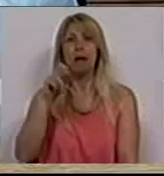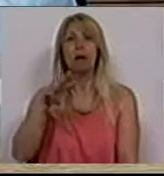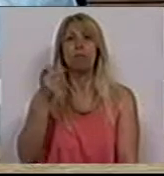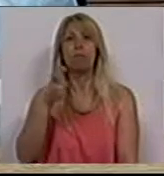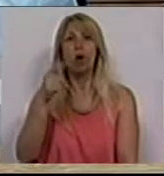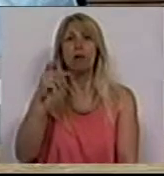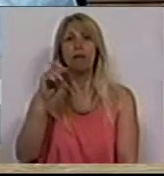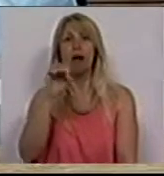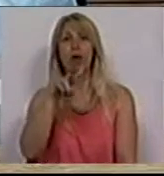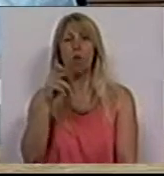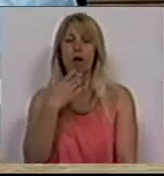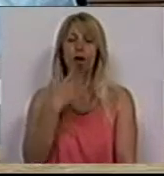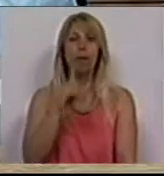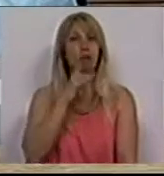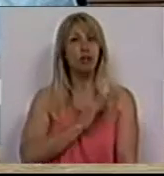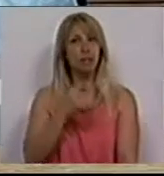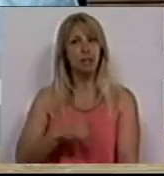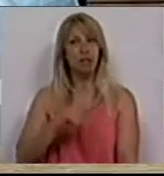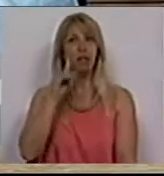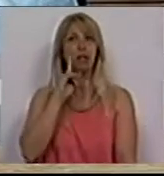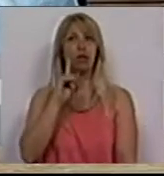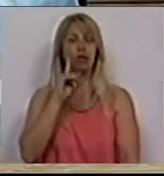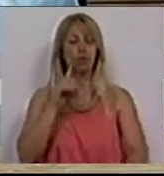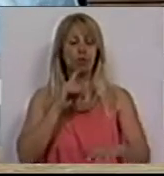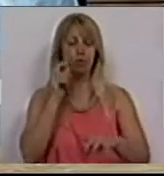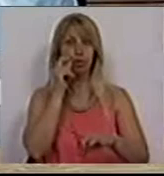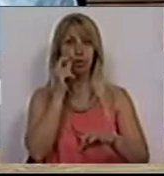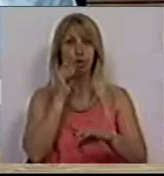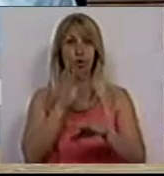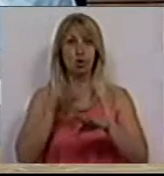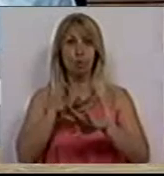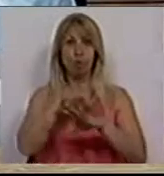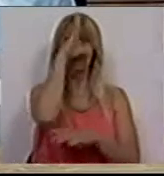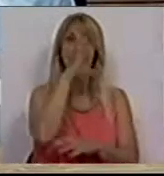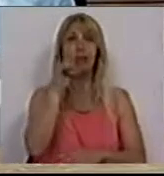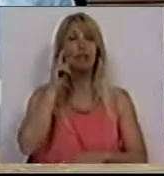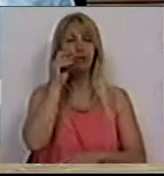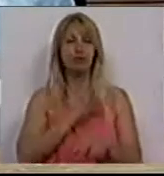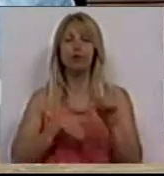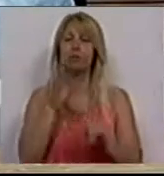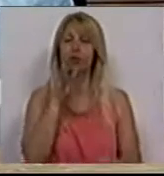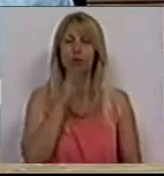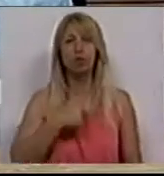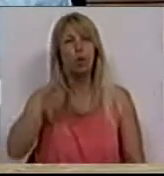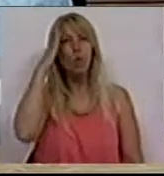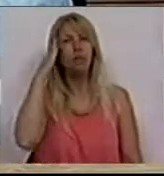Muito obrigada Sr. Presidente, Srs. Membros de Governo, Srs. Srs. Deputados. Eu parece-me que é de lamentar,